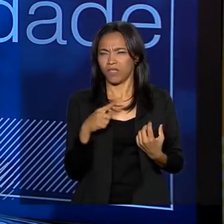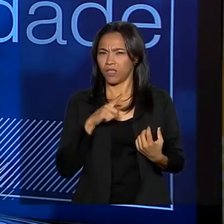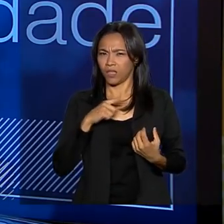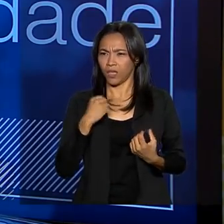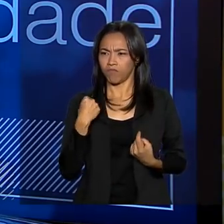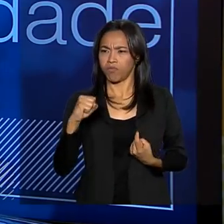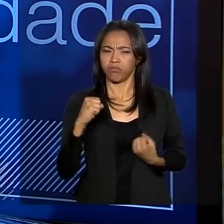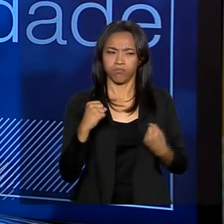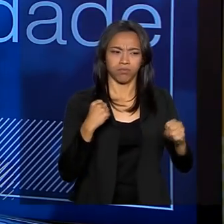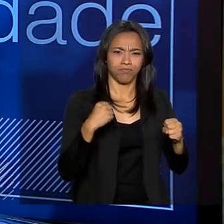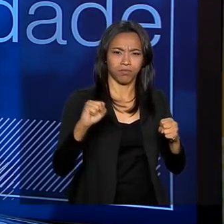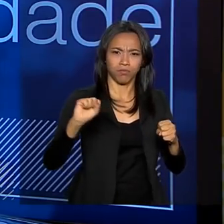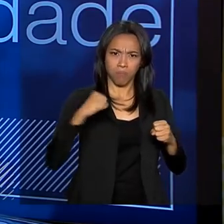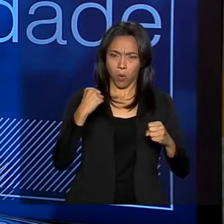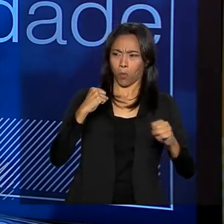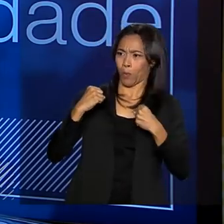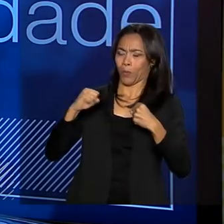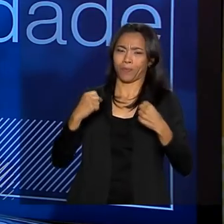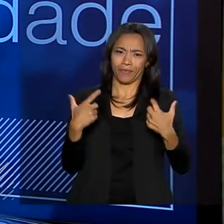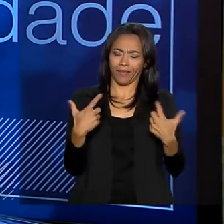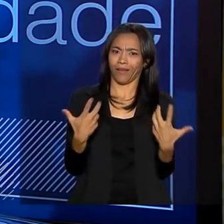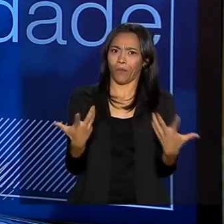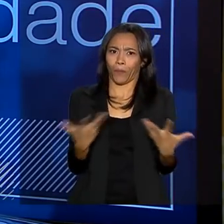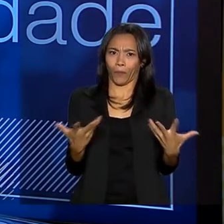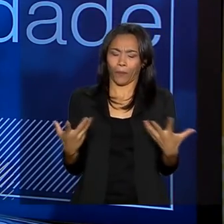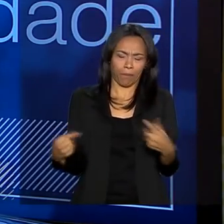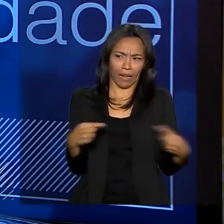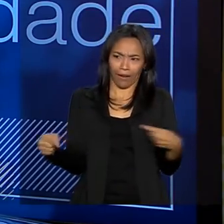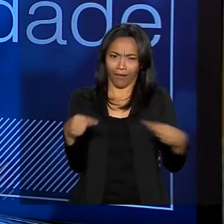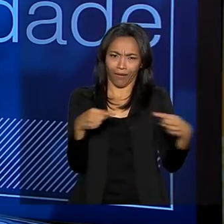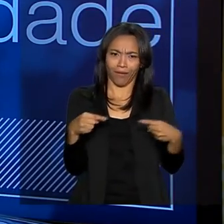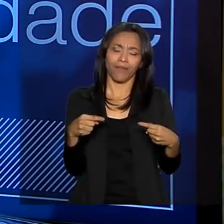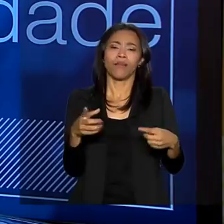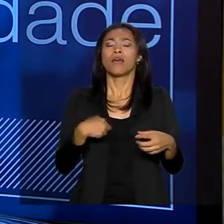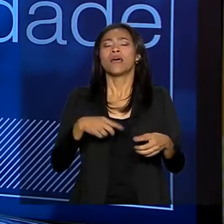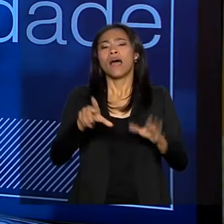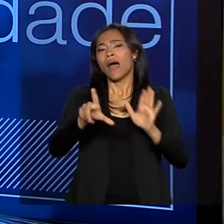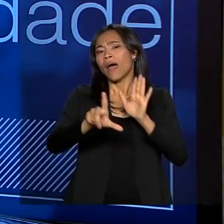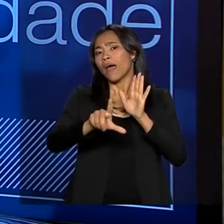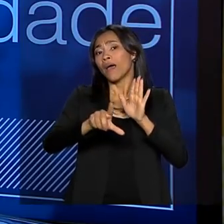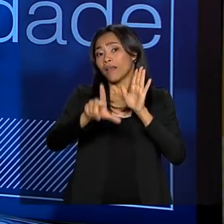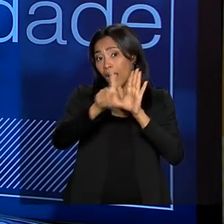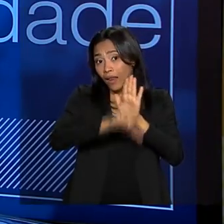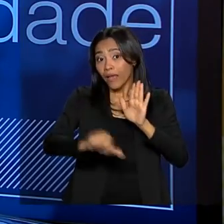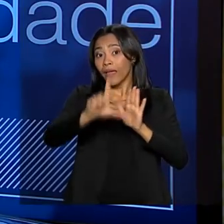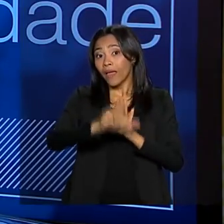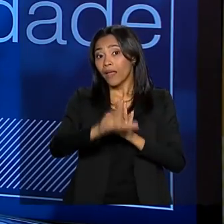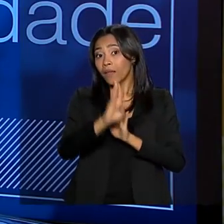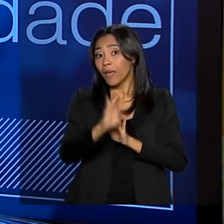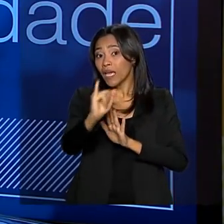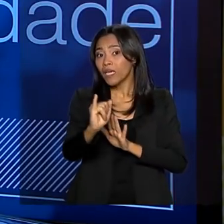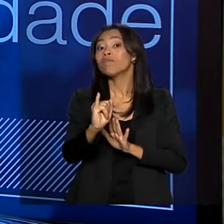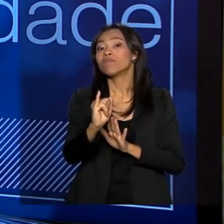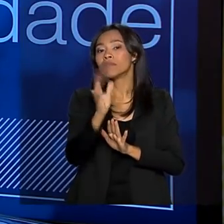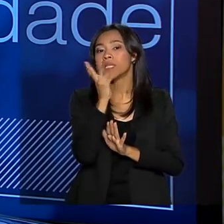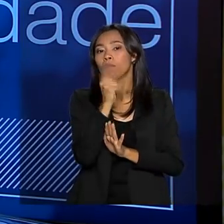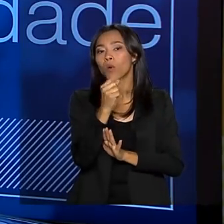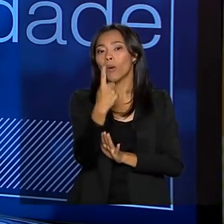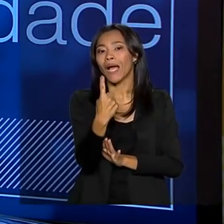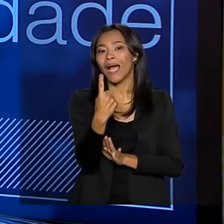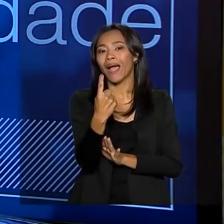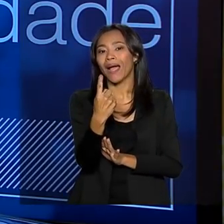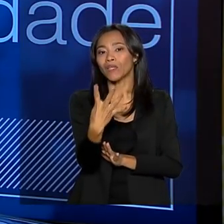grande. Você sabia, Paulo, que a Lei Brasileira de Inclusão, aprovada em 2015, ela demorou 14 anos sendo